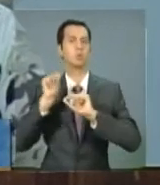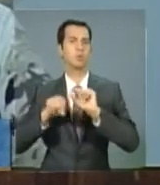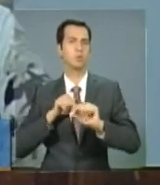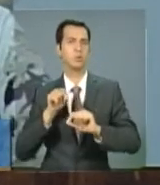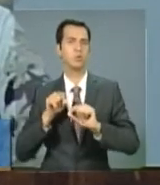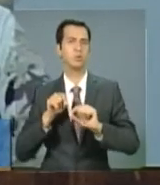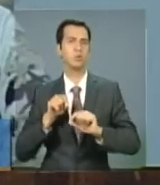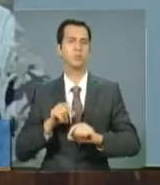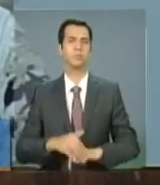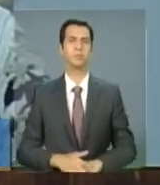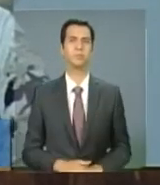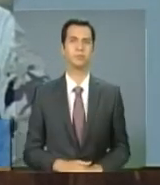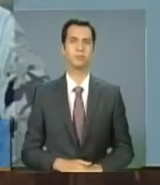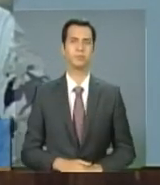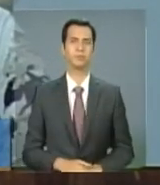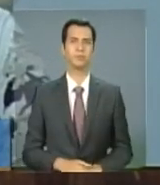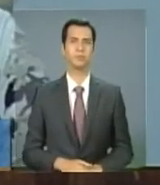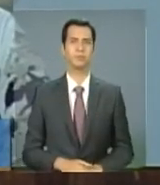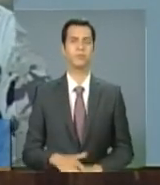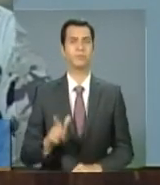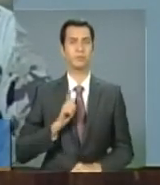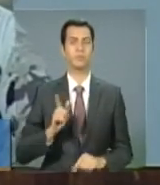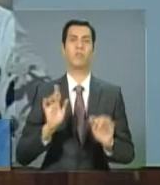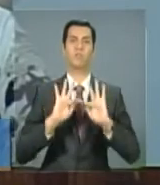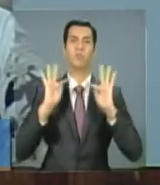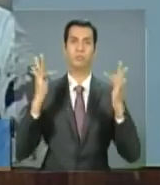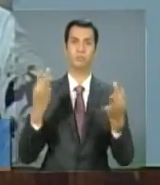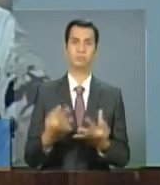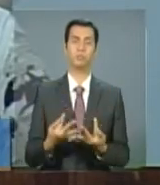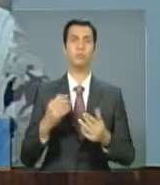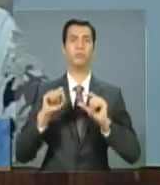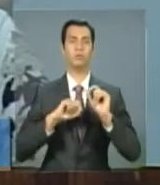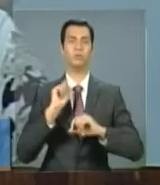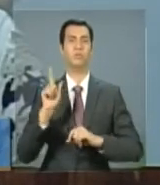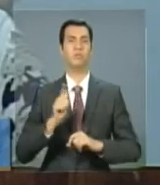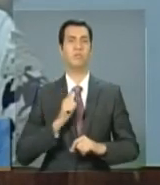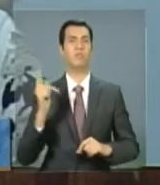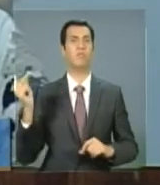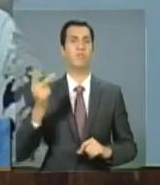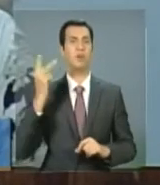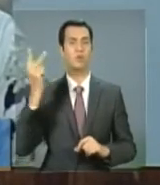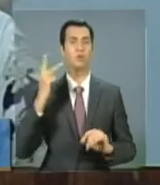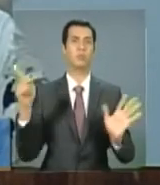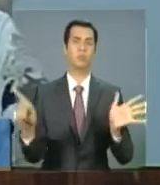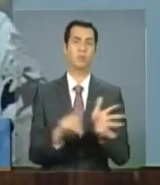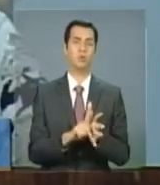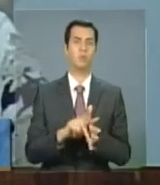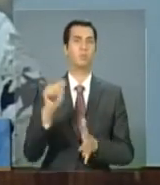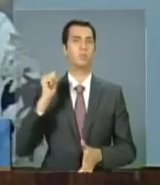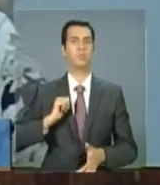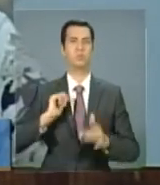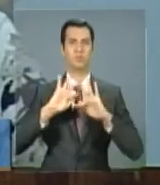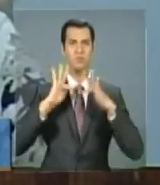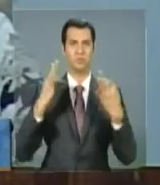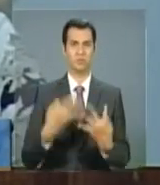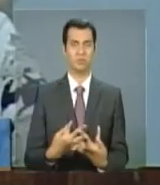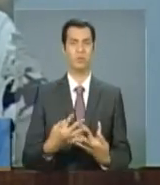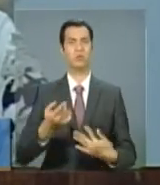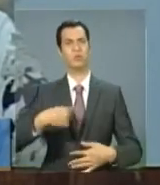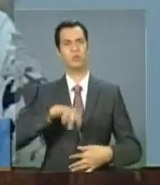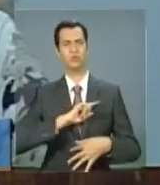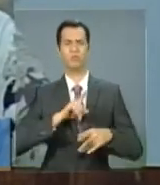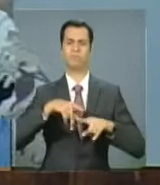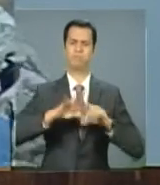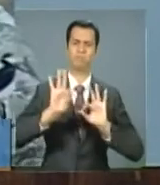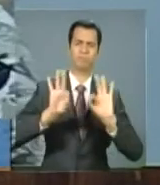tirando os valores dessas famílias, os valores creditados ao Bolsa Família, fazendo toda uma equação e um refinamento. E, a partir